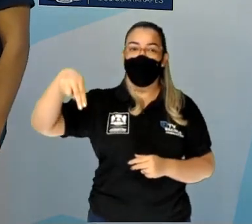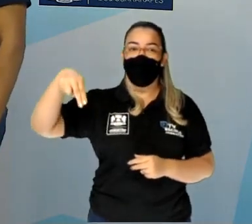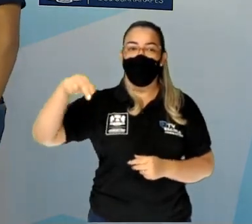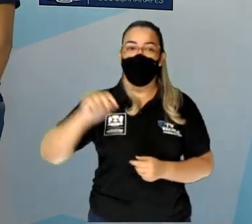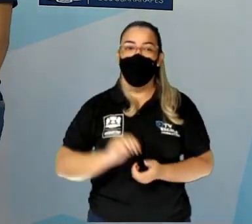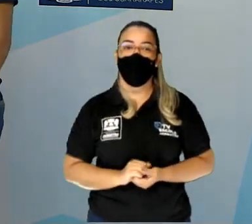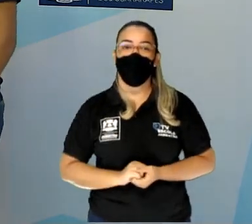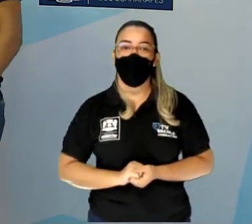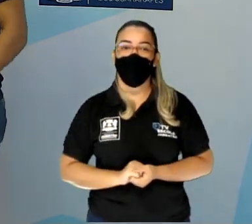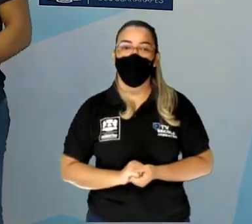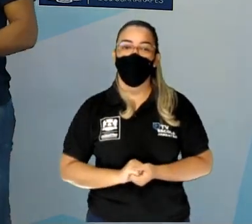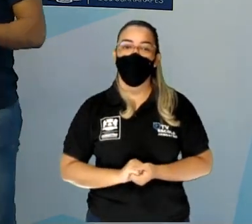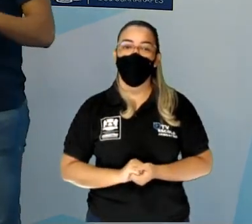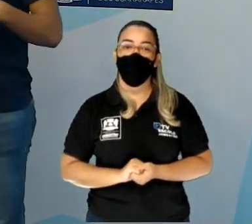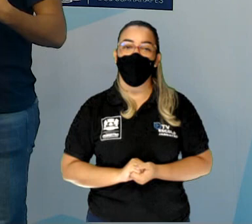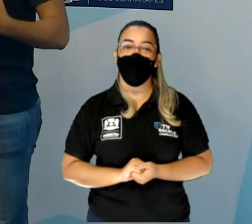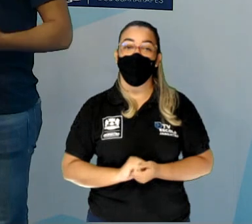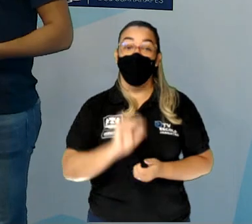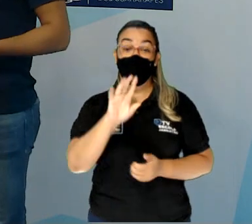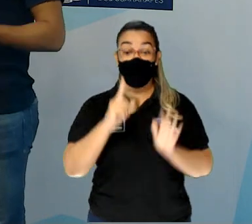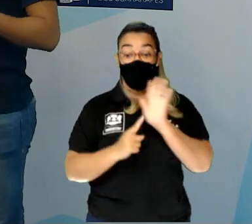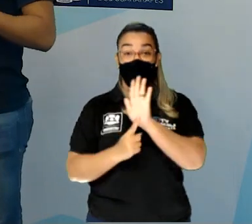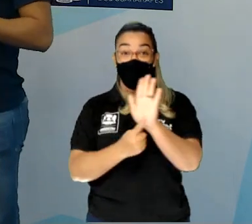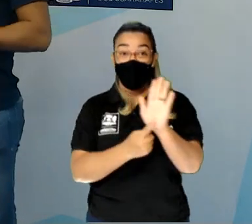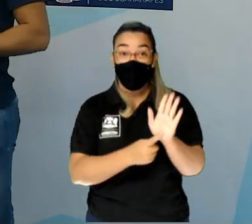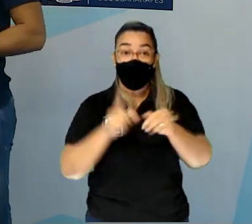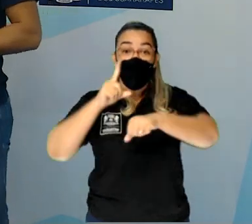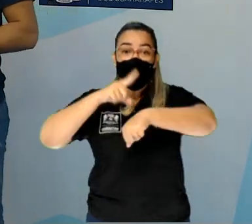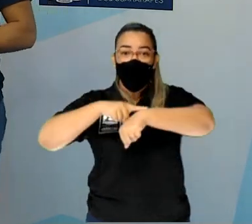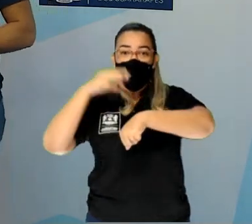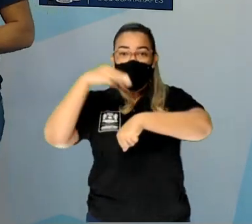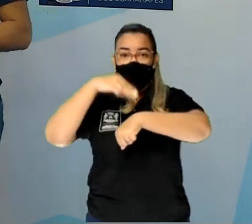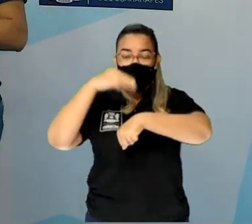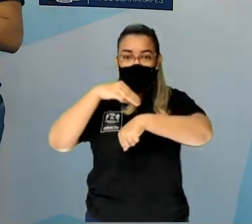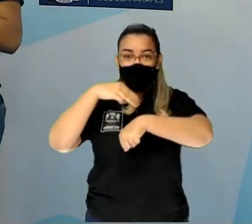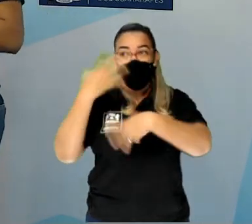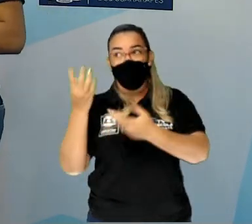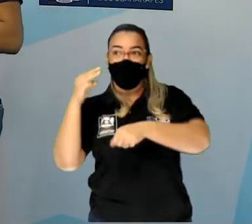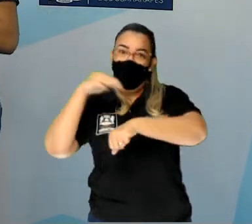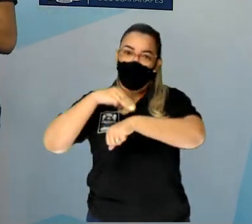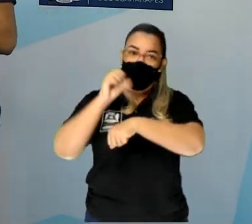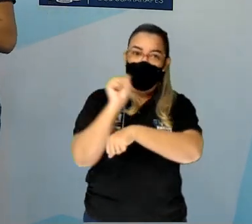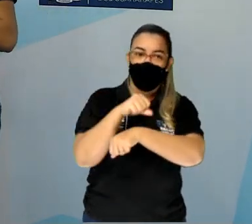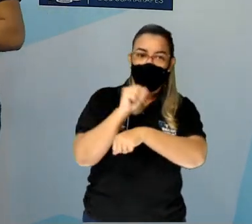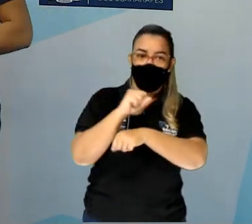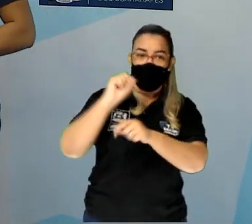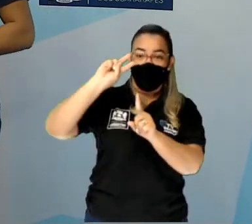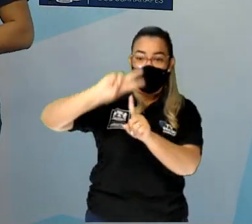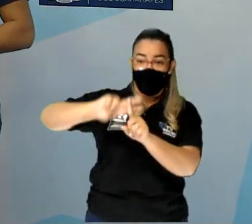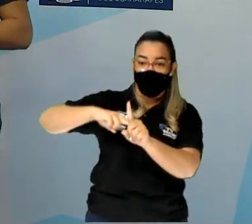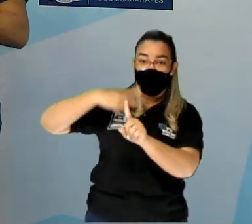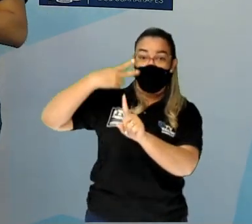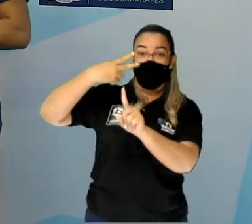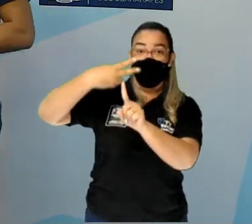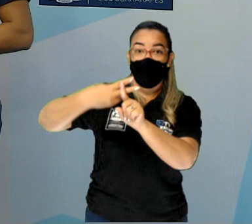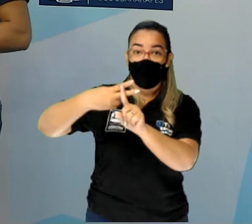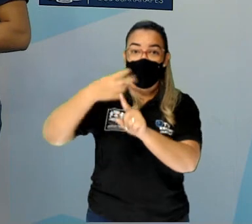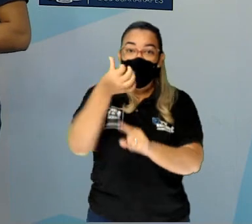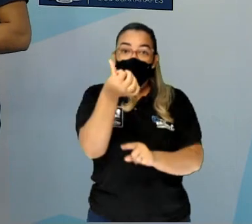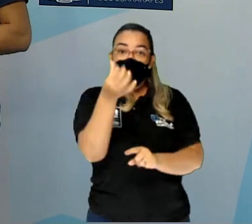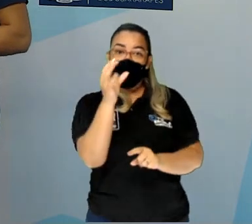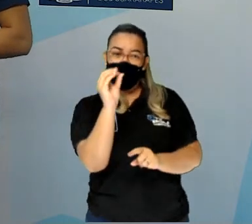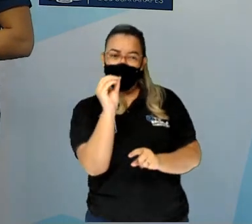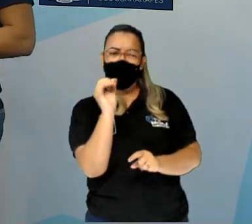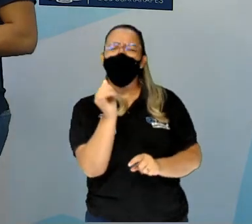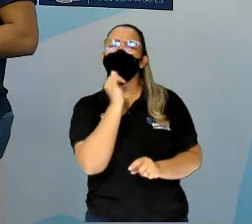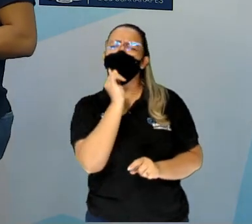Para representar horas em minutos e minutos em segundos, multiplicamos o número por 60. Olha só o